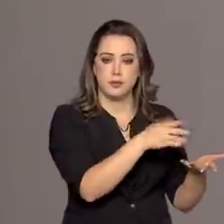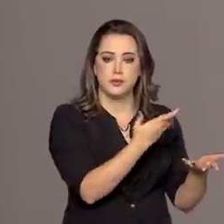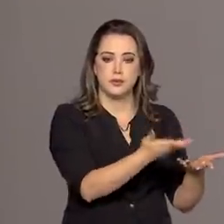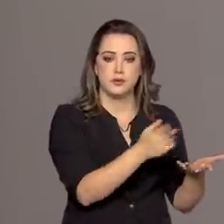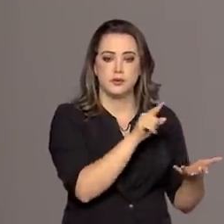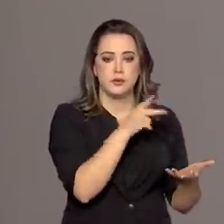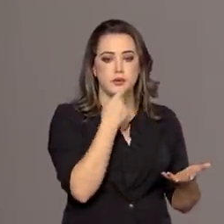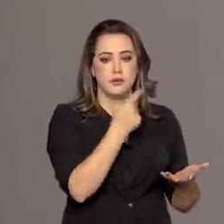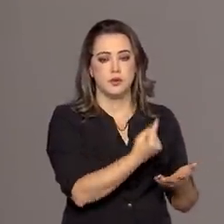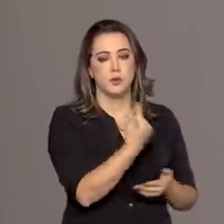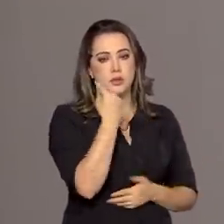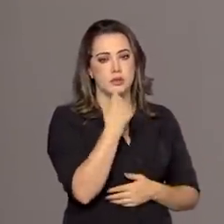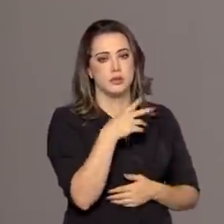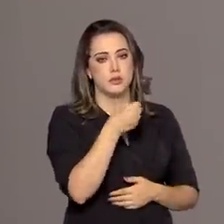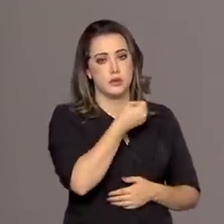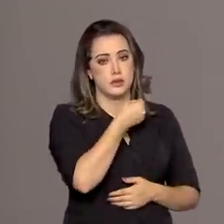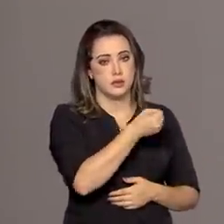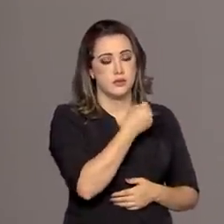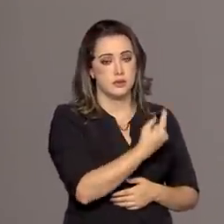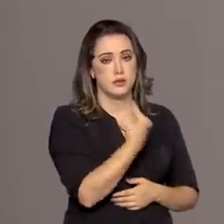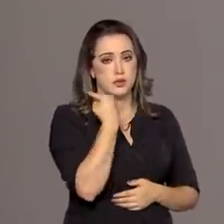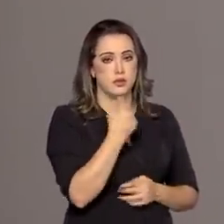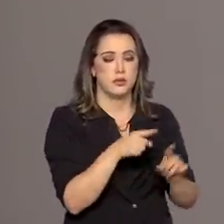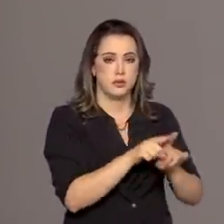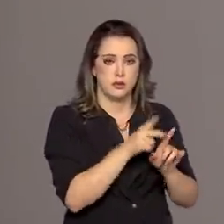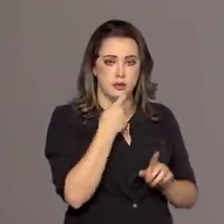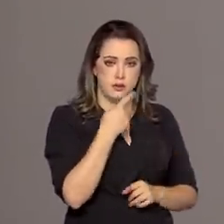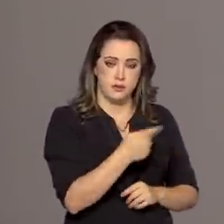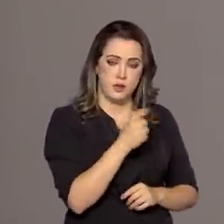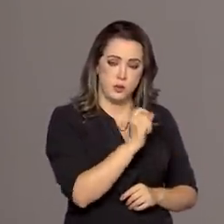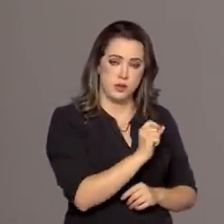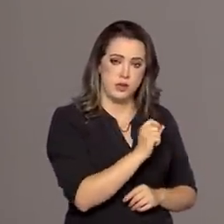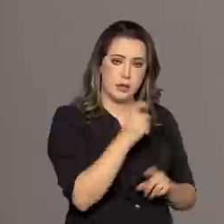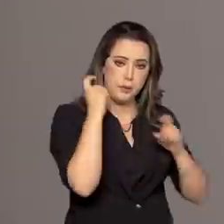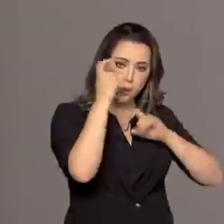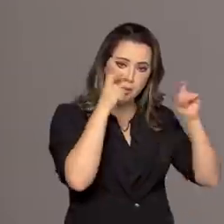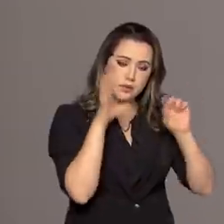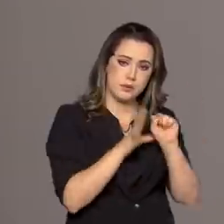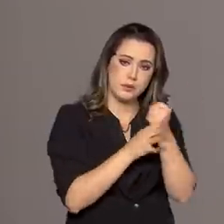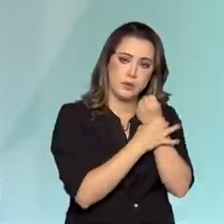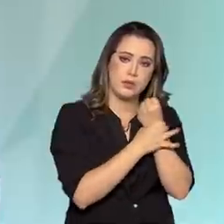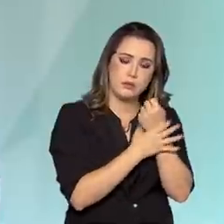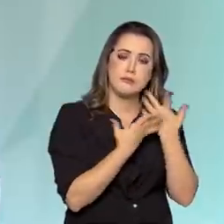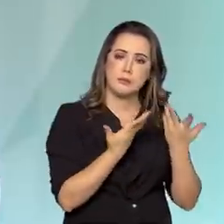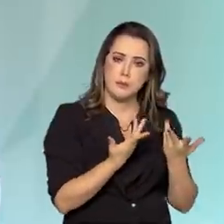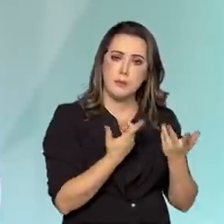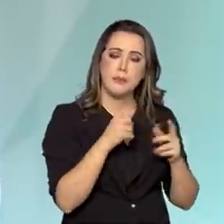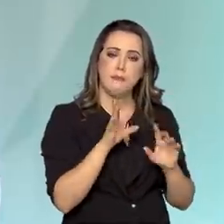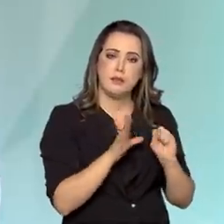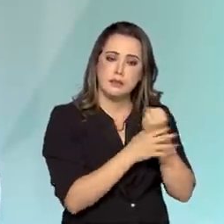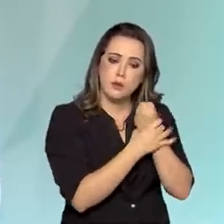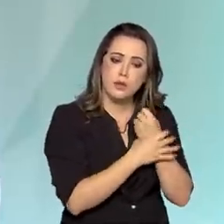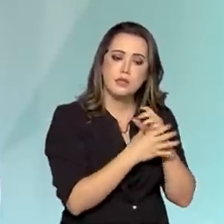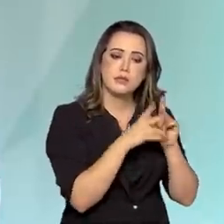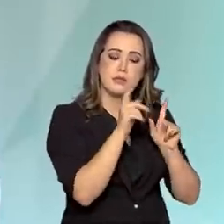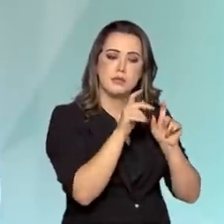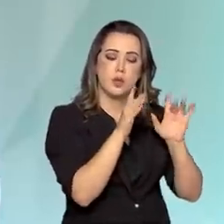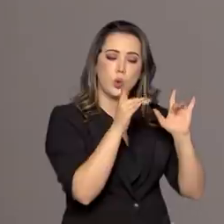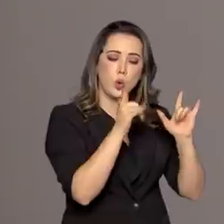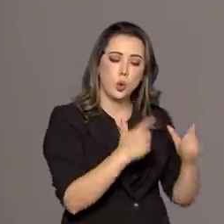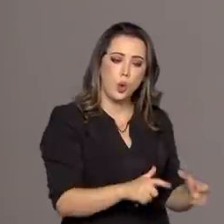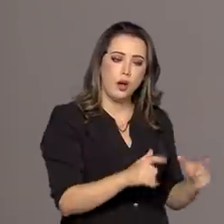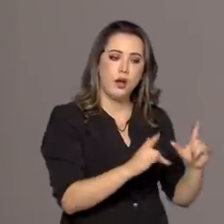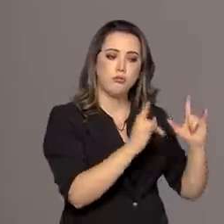lá um tempo atrás, vi em entrevista antiga, que o senhor falou que a sua preocupação é com a segurança, a segurança do prédio, a segurança do